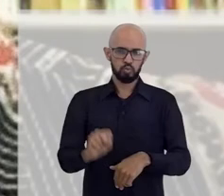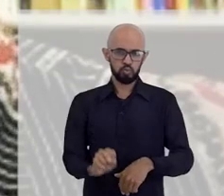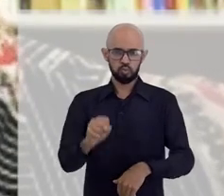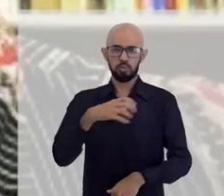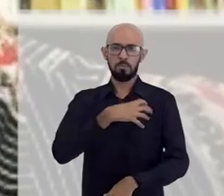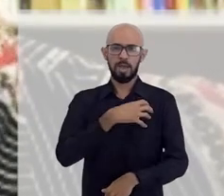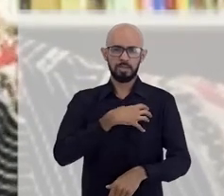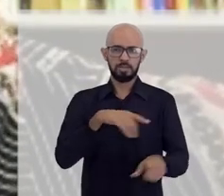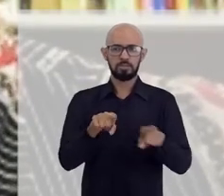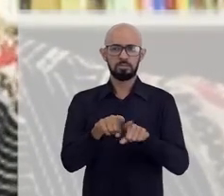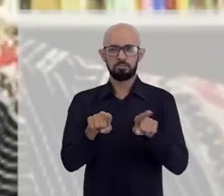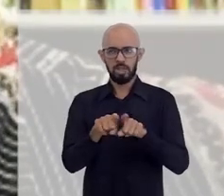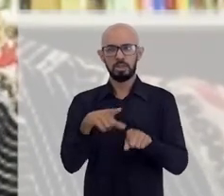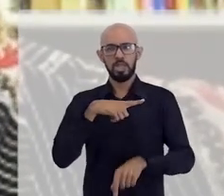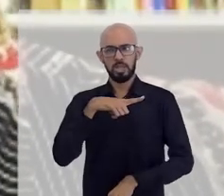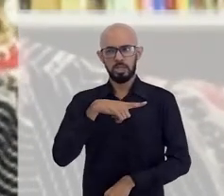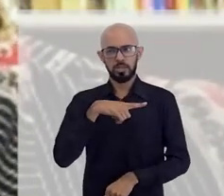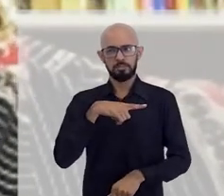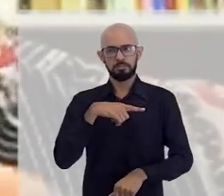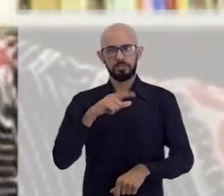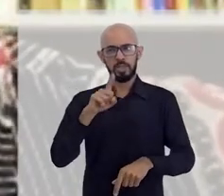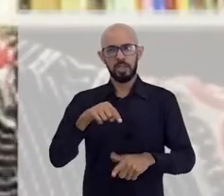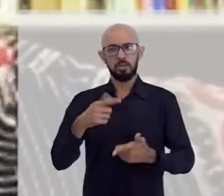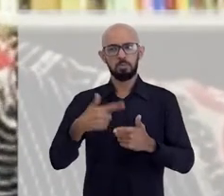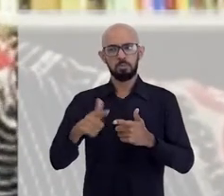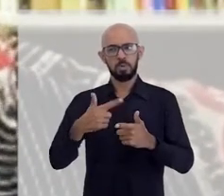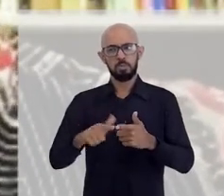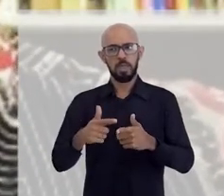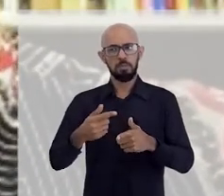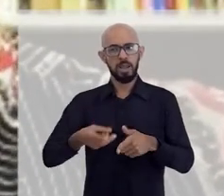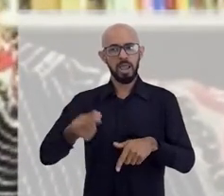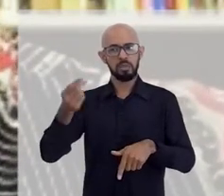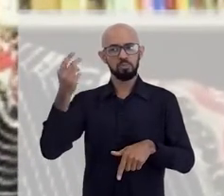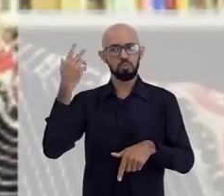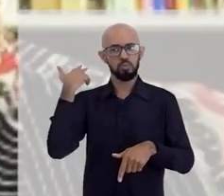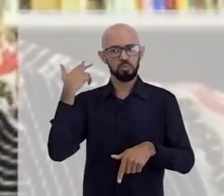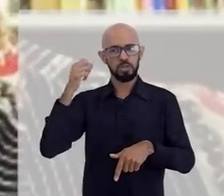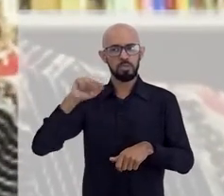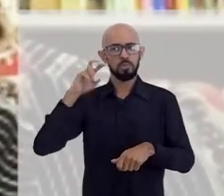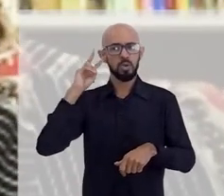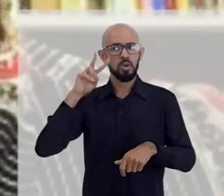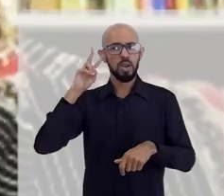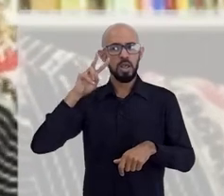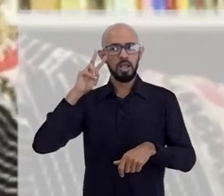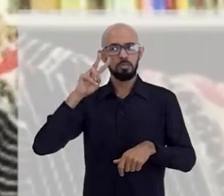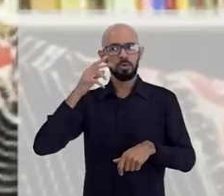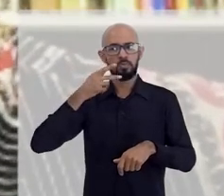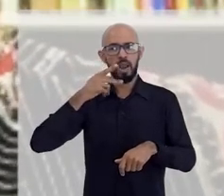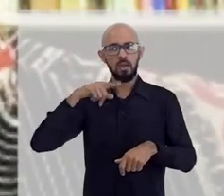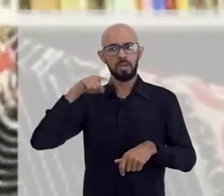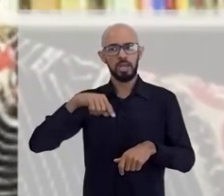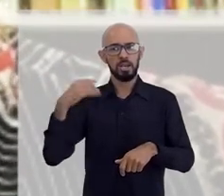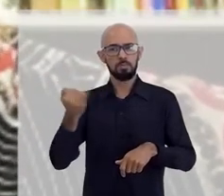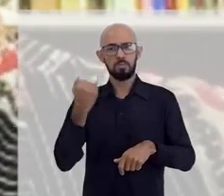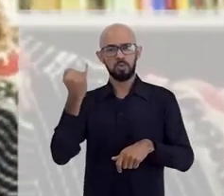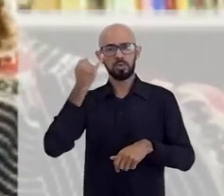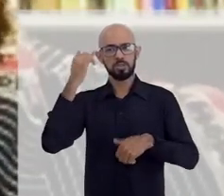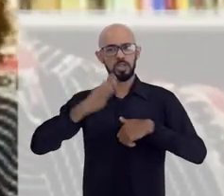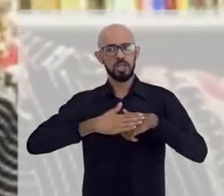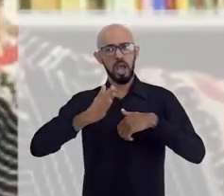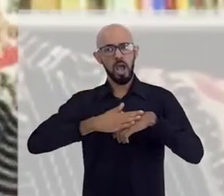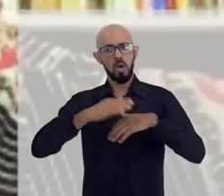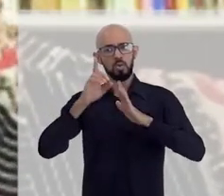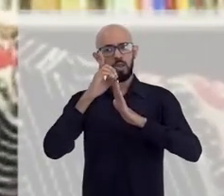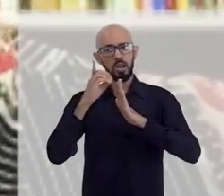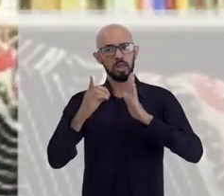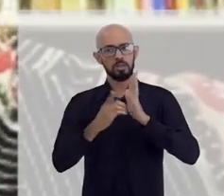E isso é uma questão de como a gente... Lá atrás, eu lembro, na discussão, em relação à autodeclaração, se colocava como uma coisa importante a autodeclaração,